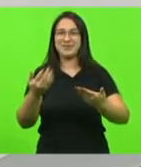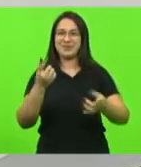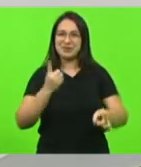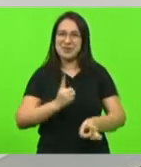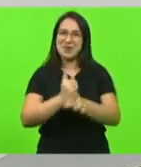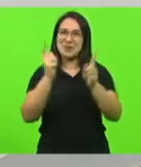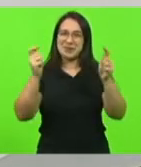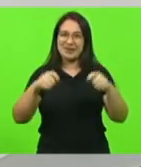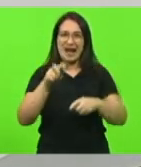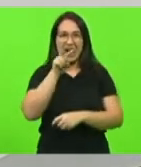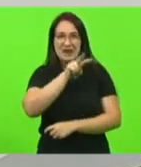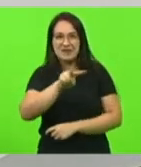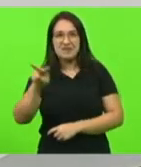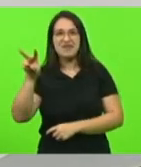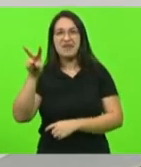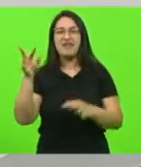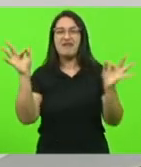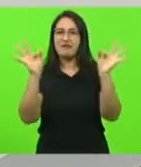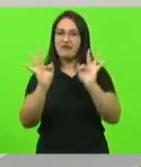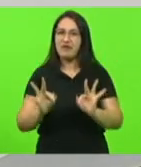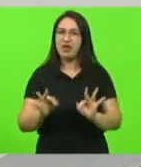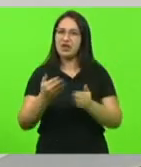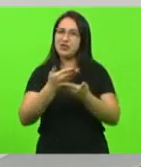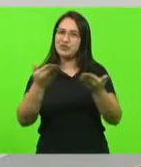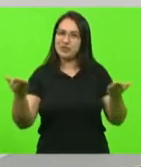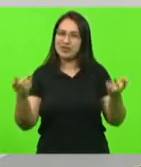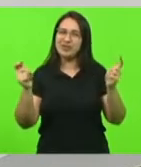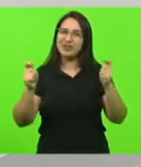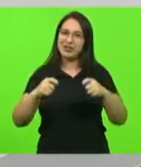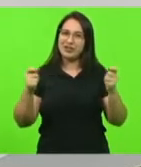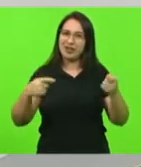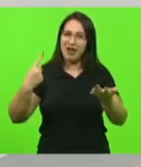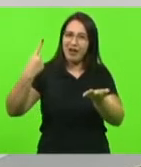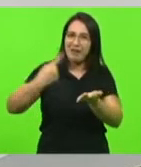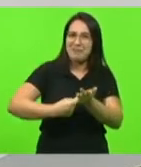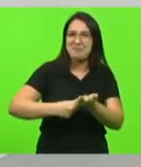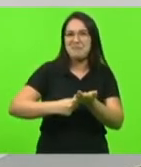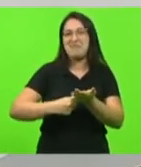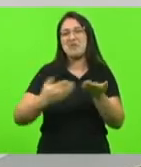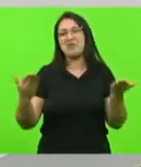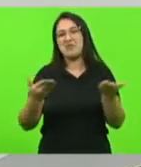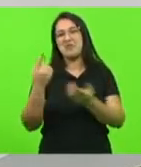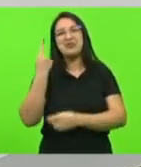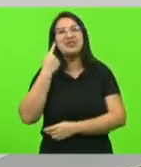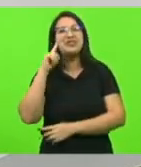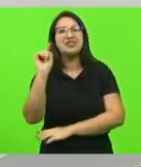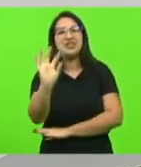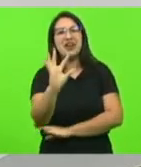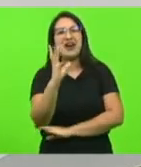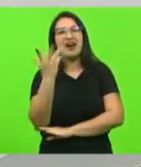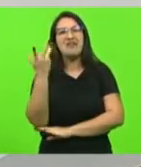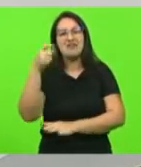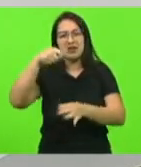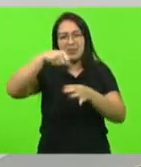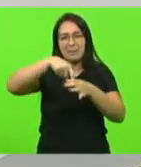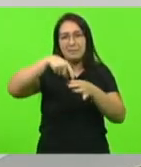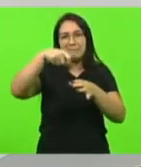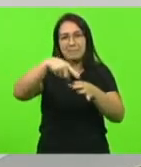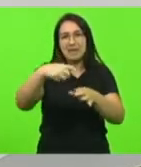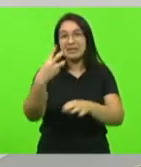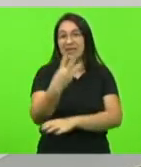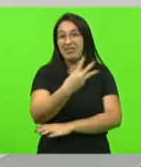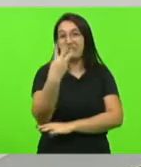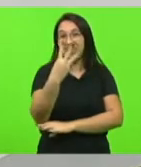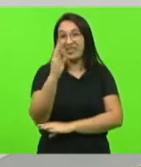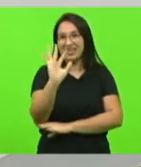e fico feliz em Assembleia Legislativa dessa oportunidade para a gente hoje no dia da árvore plantar essas três árvores símbolos